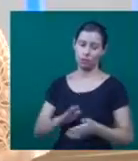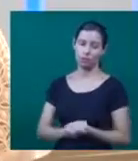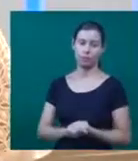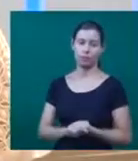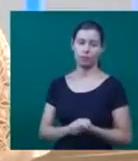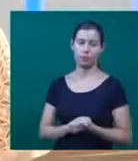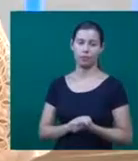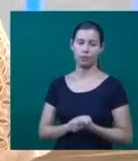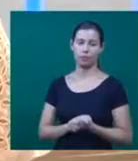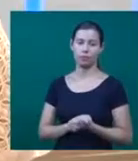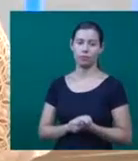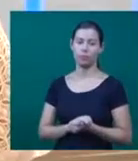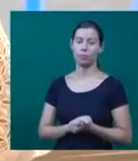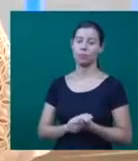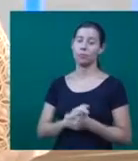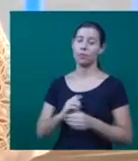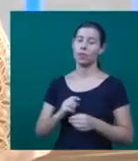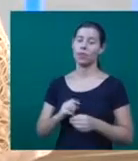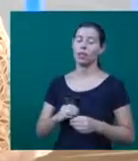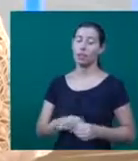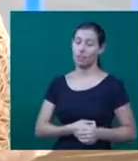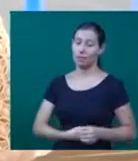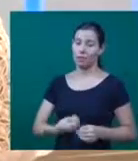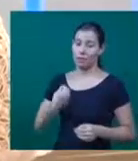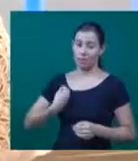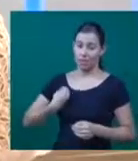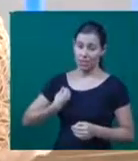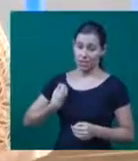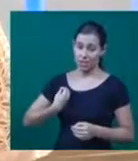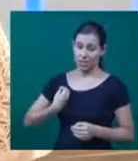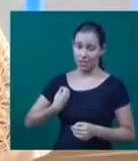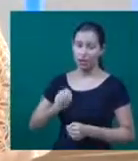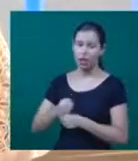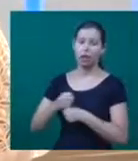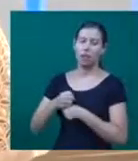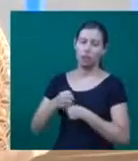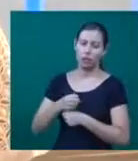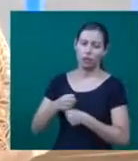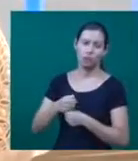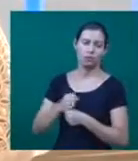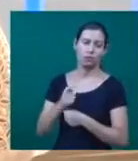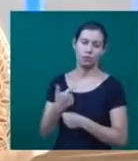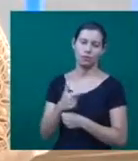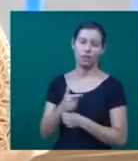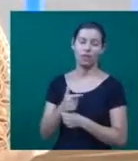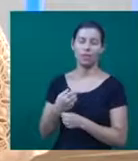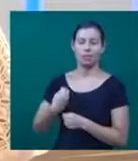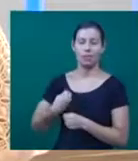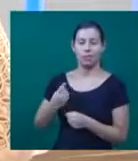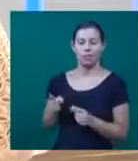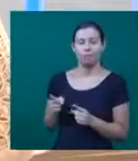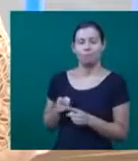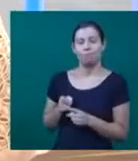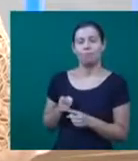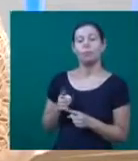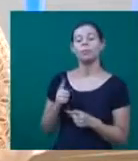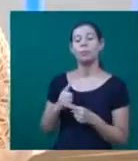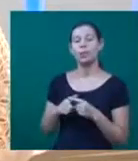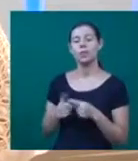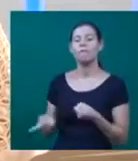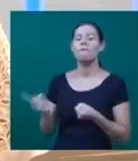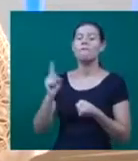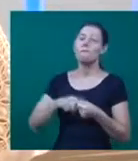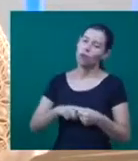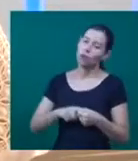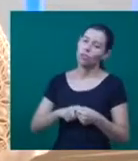paciente tem uma sobrevida limitada por ser uma doença que recidiva, que volta bastante, e por ser uma doença muito agressiva. Quando já se